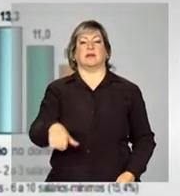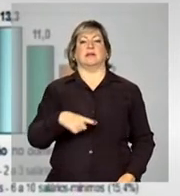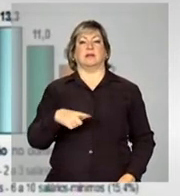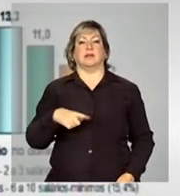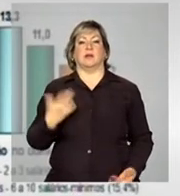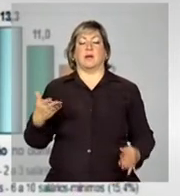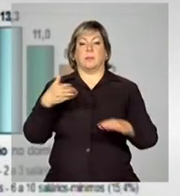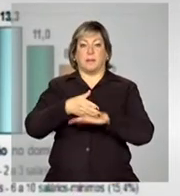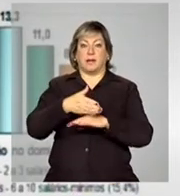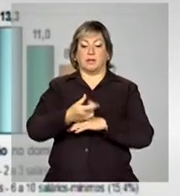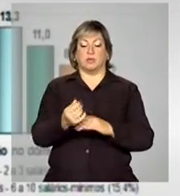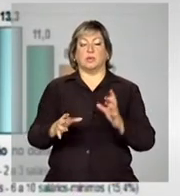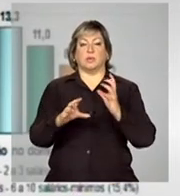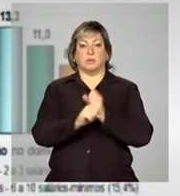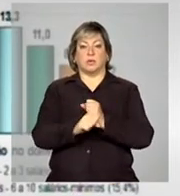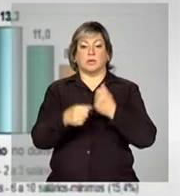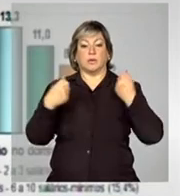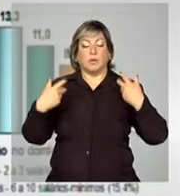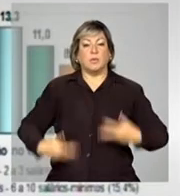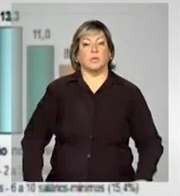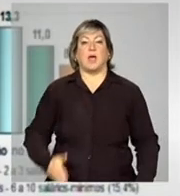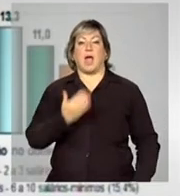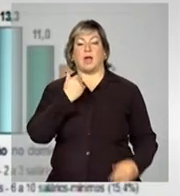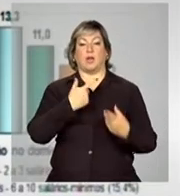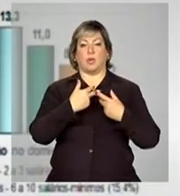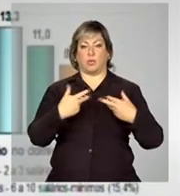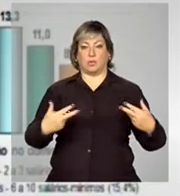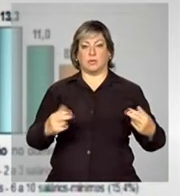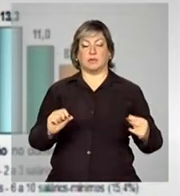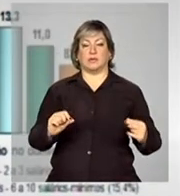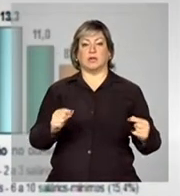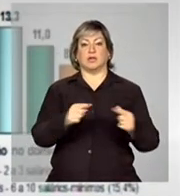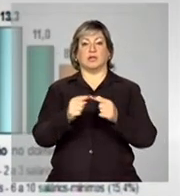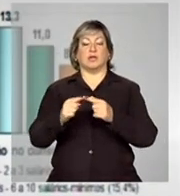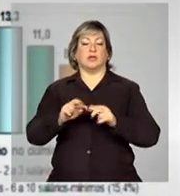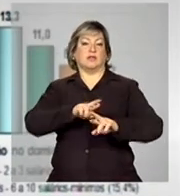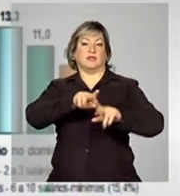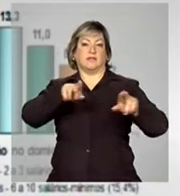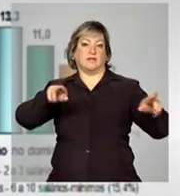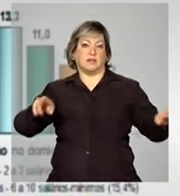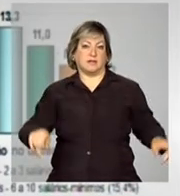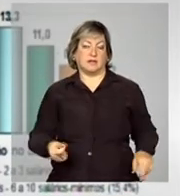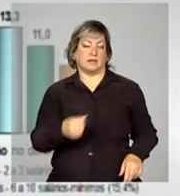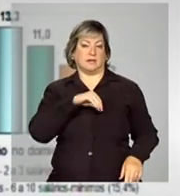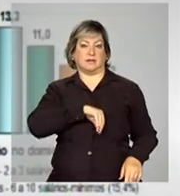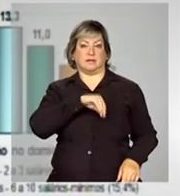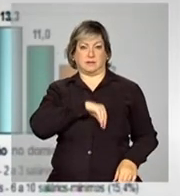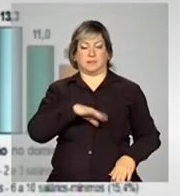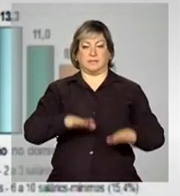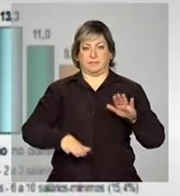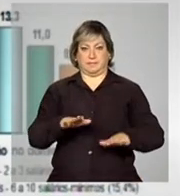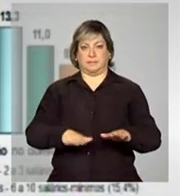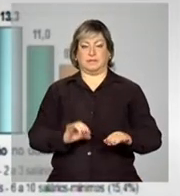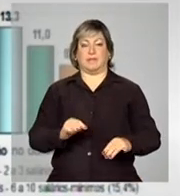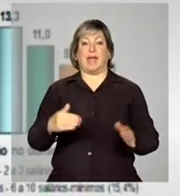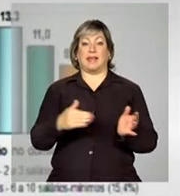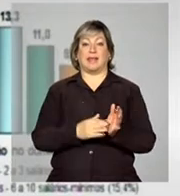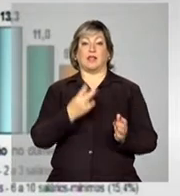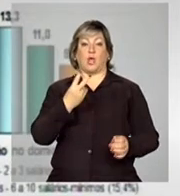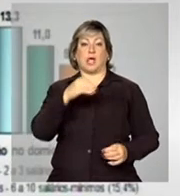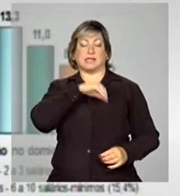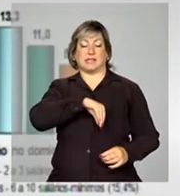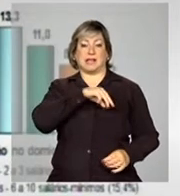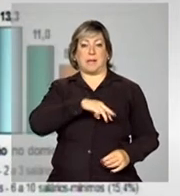participação no orçamento das despesas com alimentação, de acordo com diferentes níveis de renda. Então, até dois salários